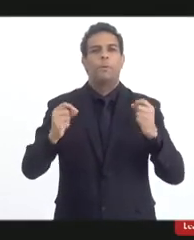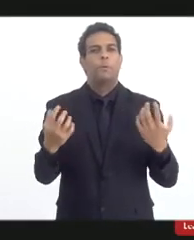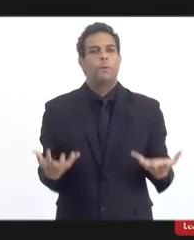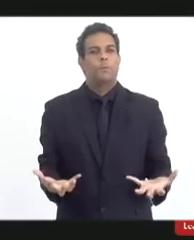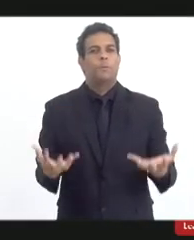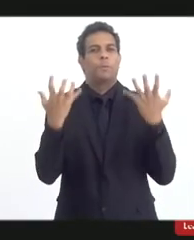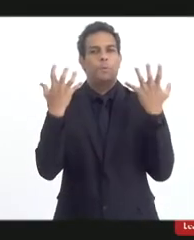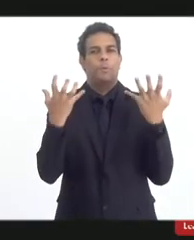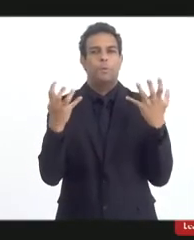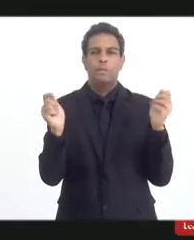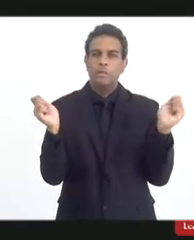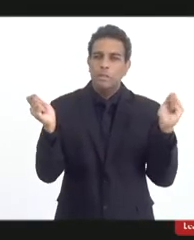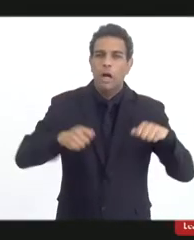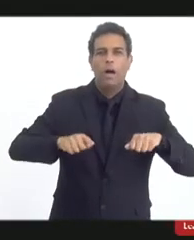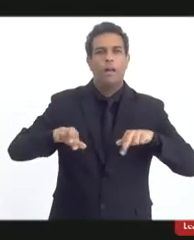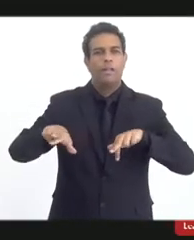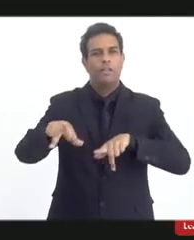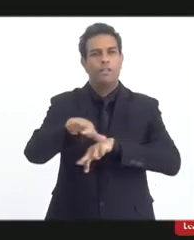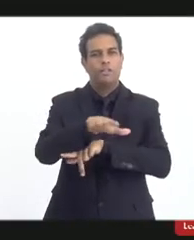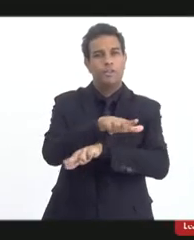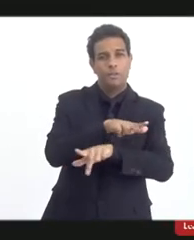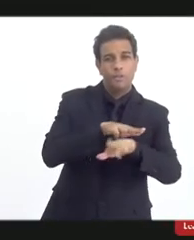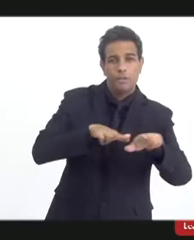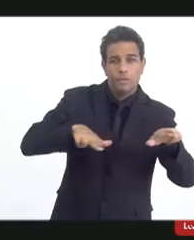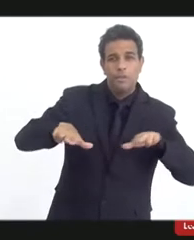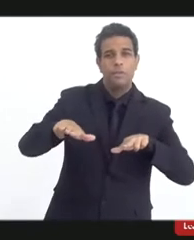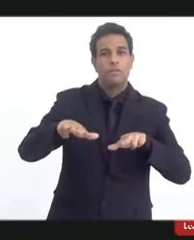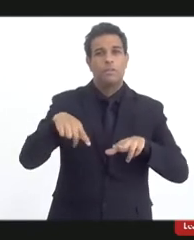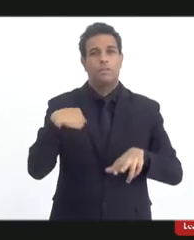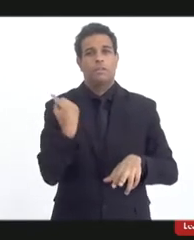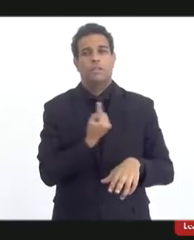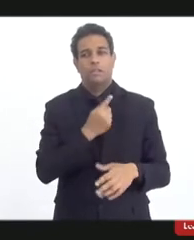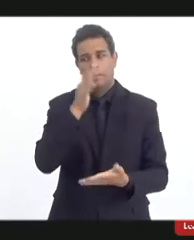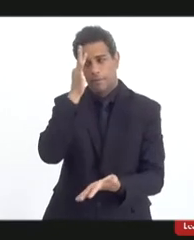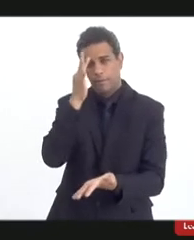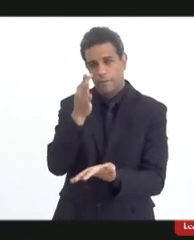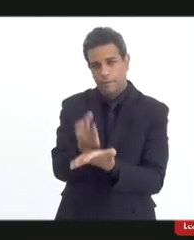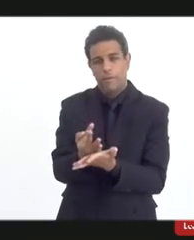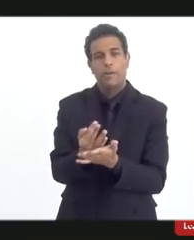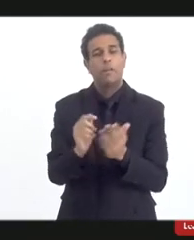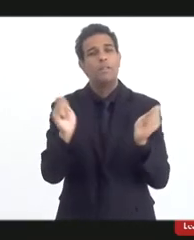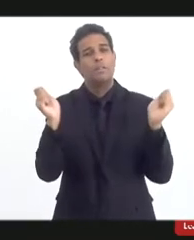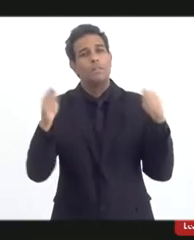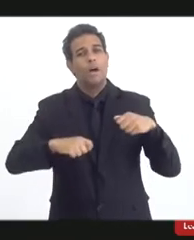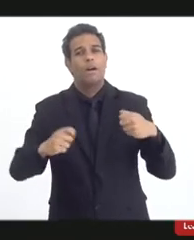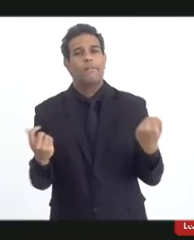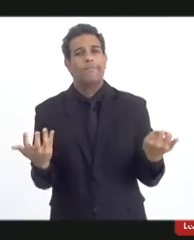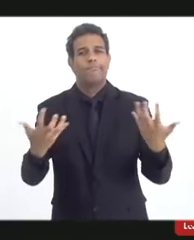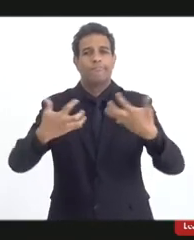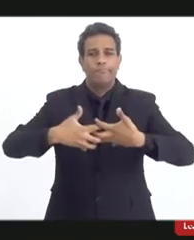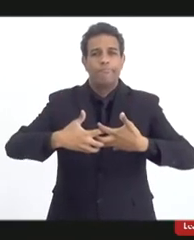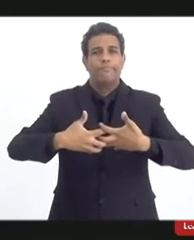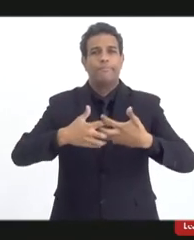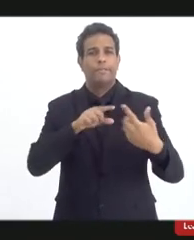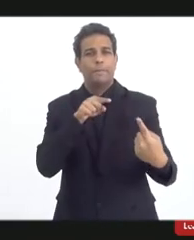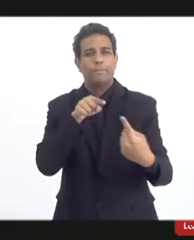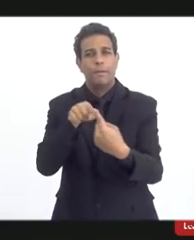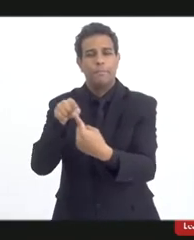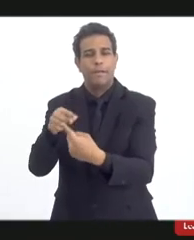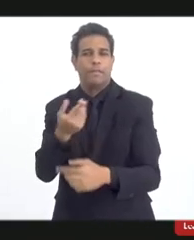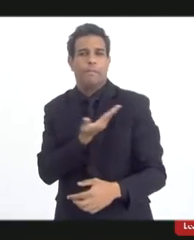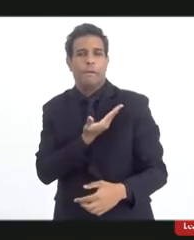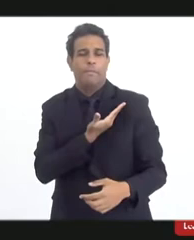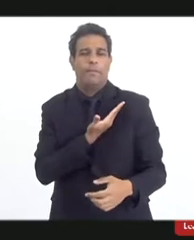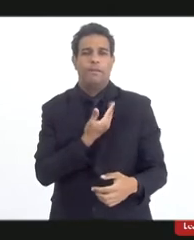nas nossas diferenças diante da nossa fé é exatamente essa fraternidade e essa amizade social.